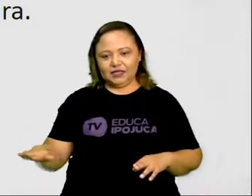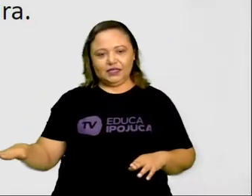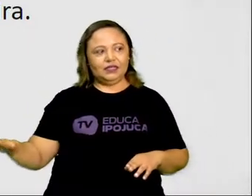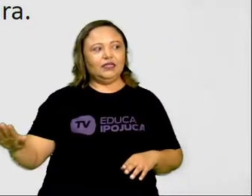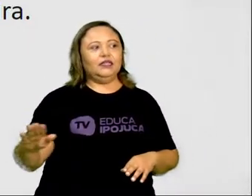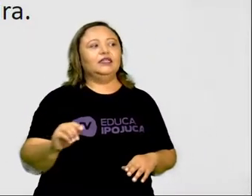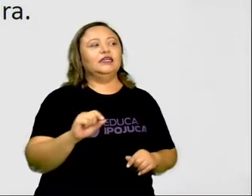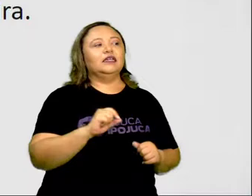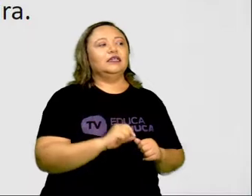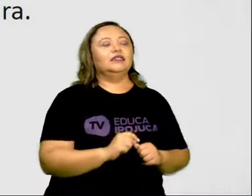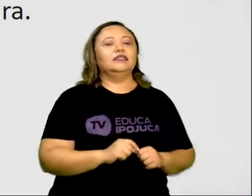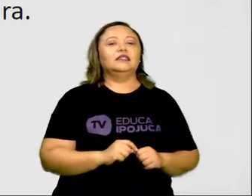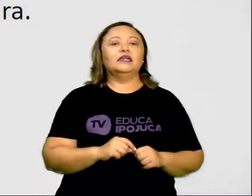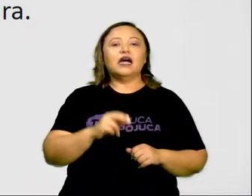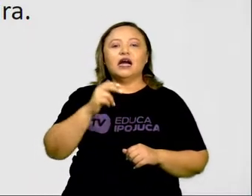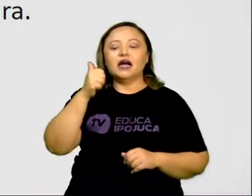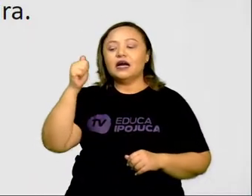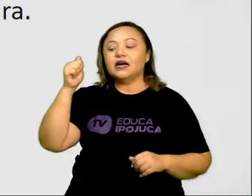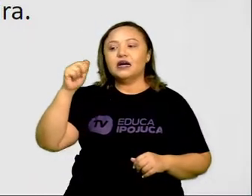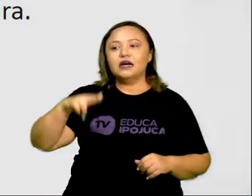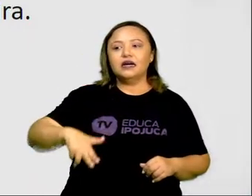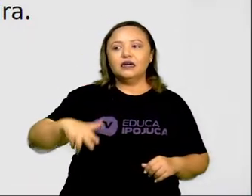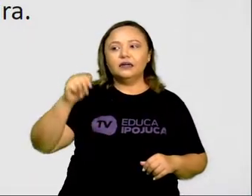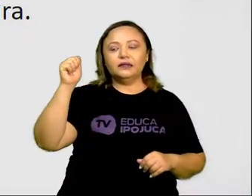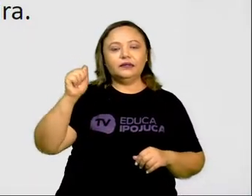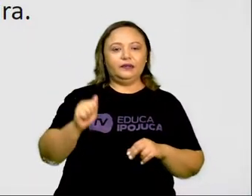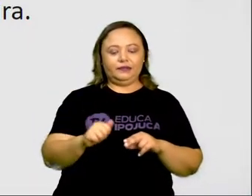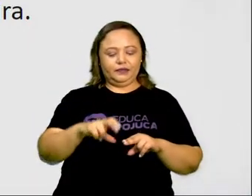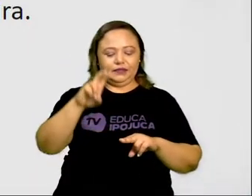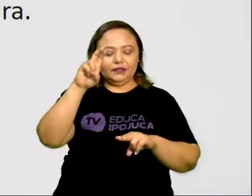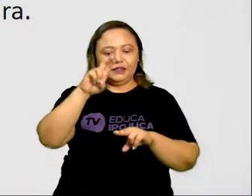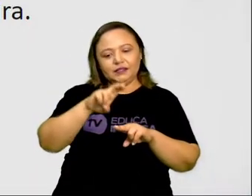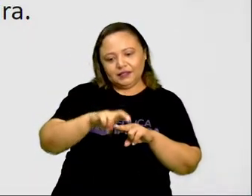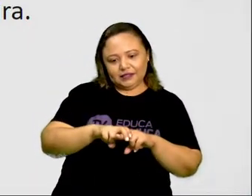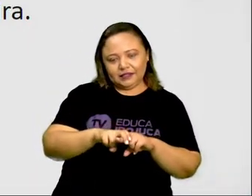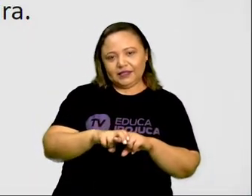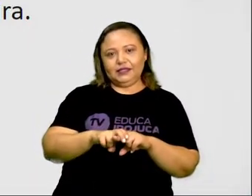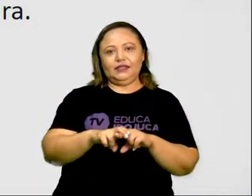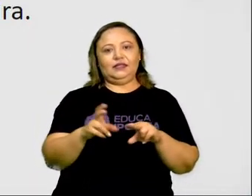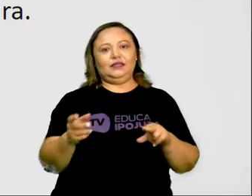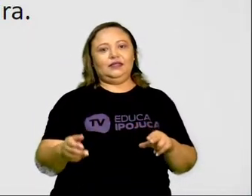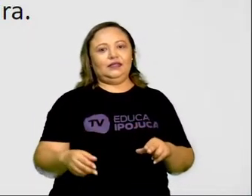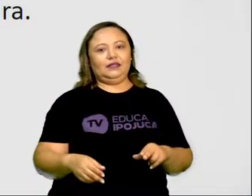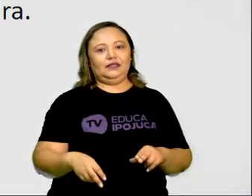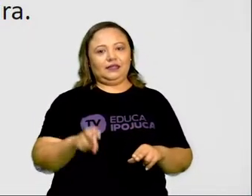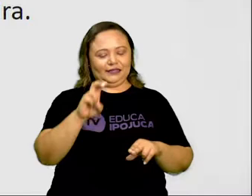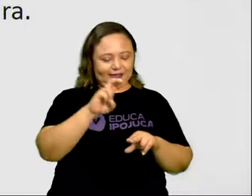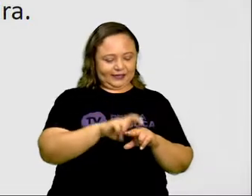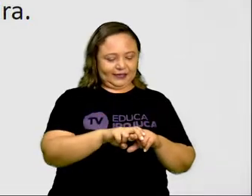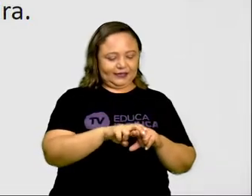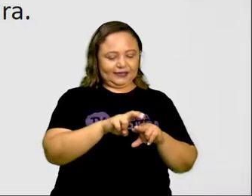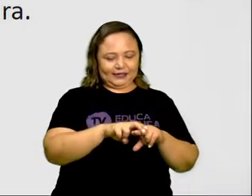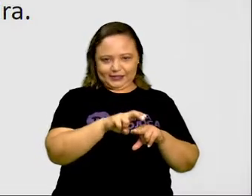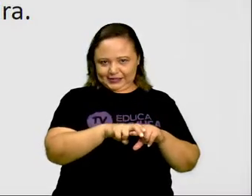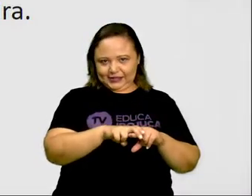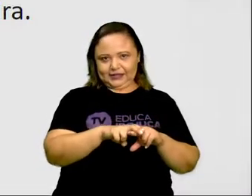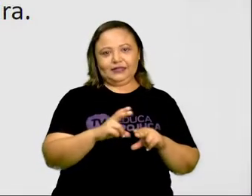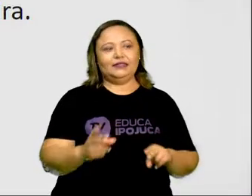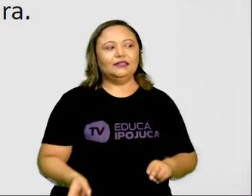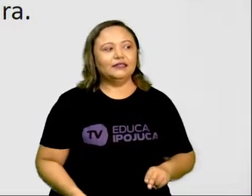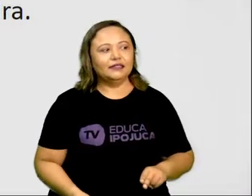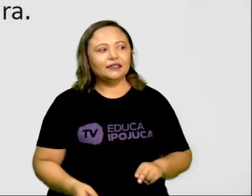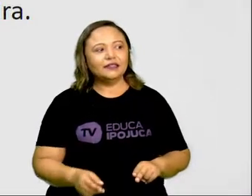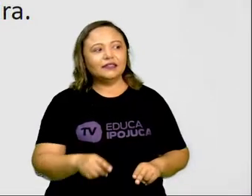está sentada na cadeira. Qual é a imagem que representa a Ana? Muito bem.